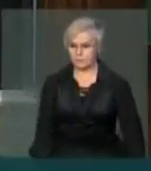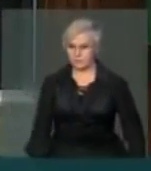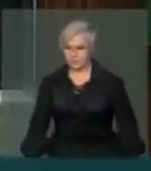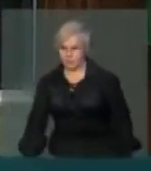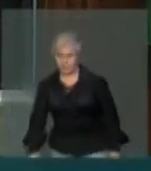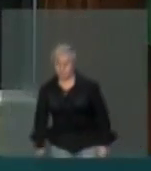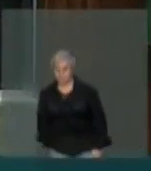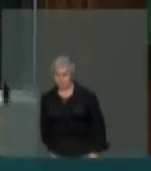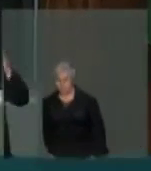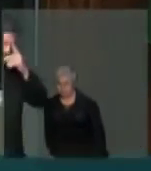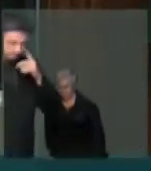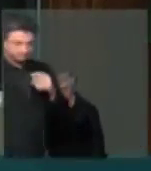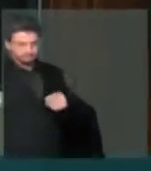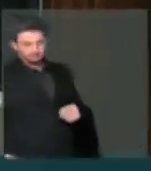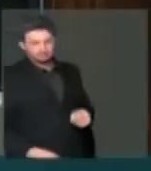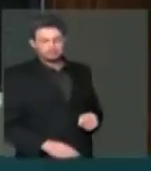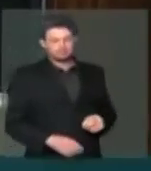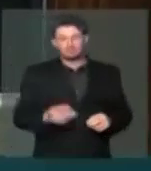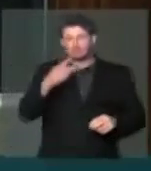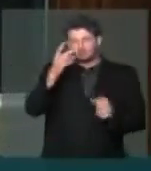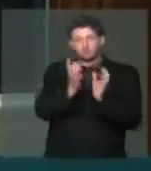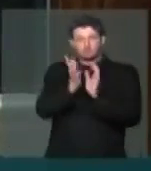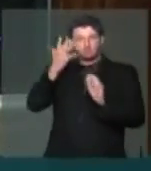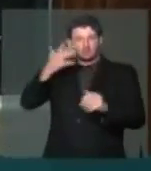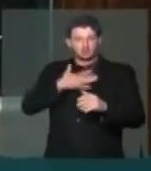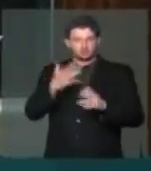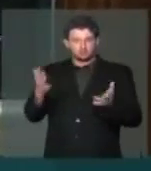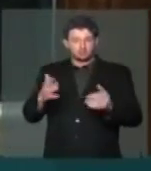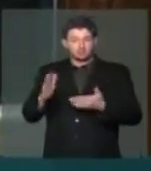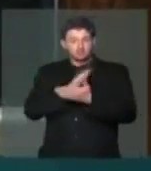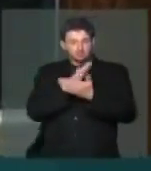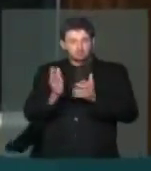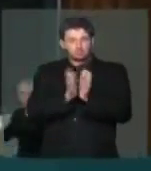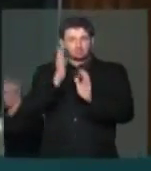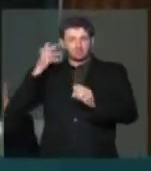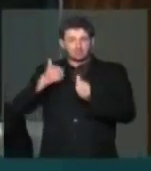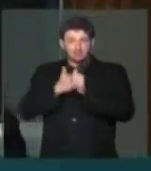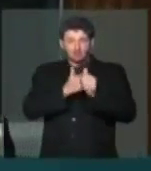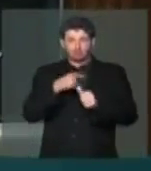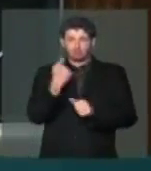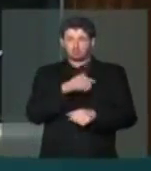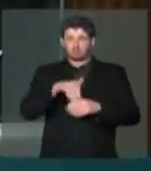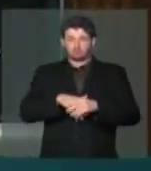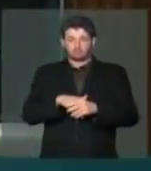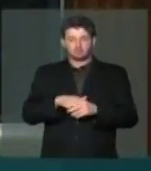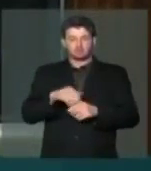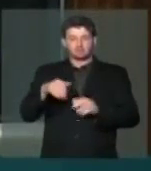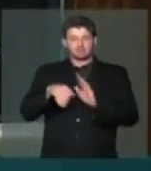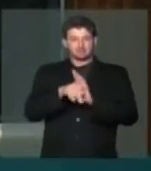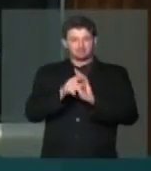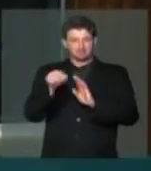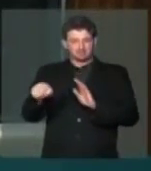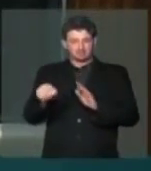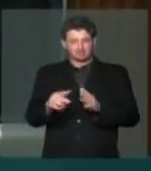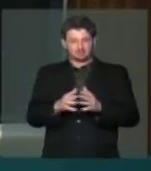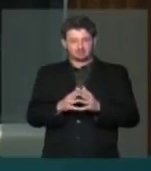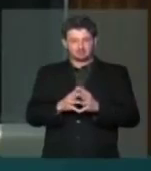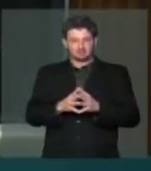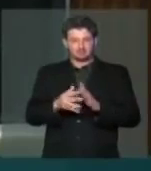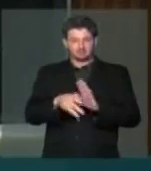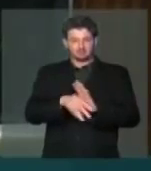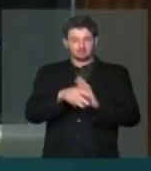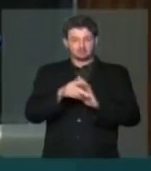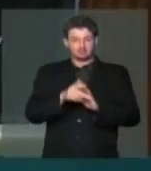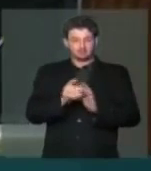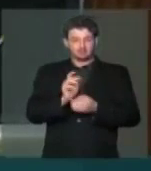reafirmar a posição do meu partido, de alguns partidos que nos acompanharam na votação dessa MP, a medida provisória